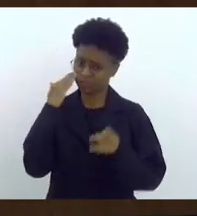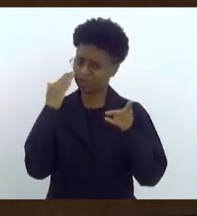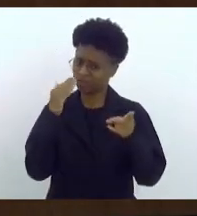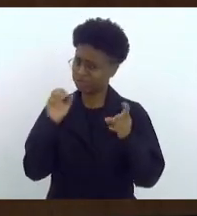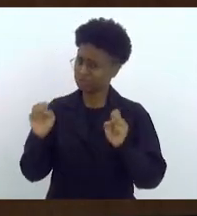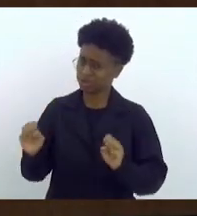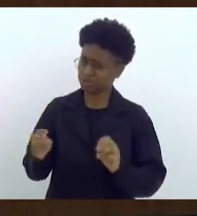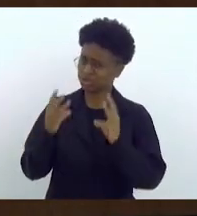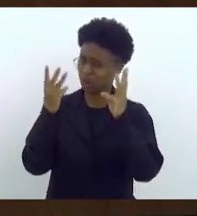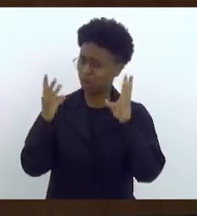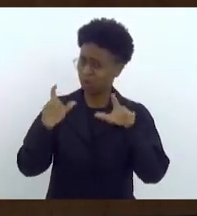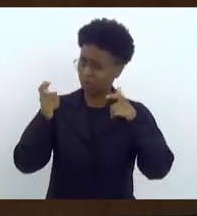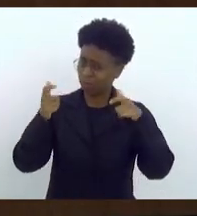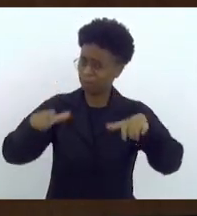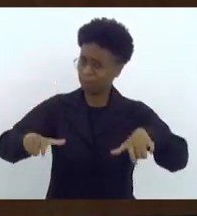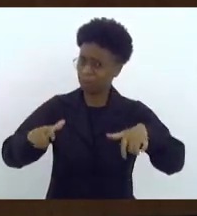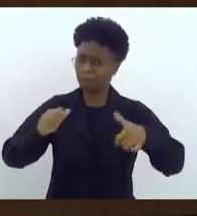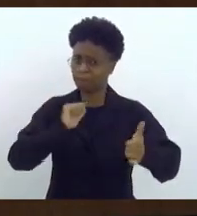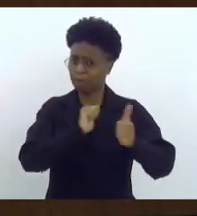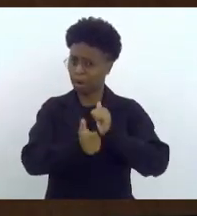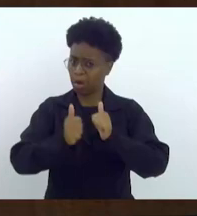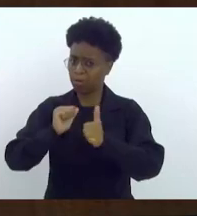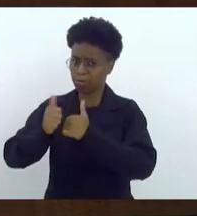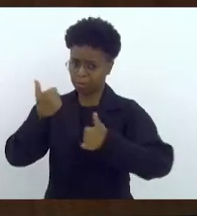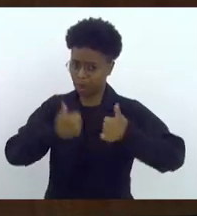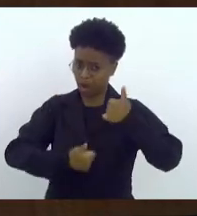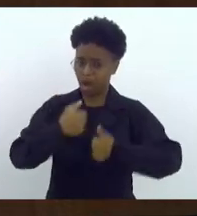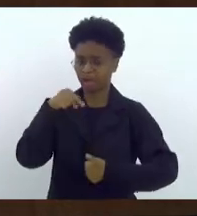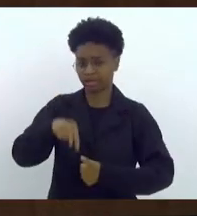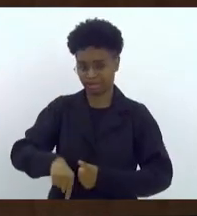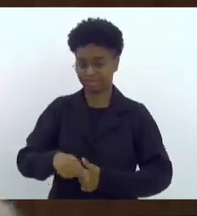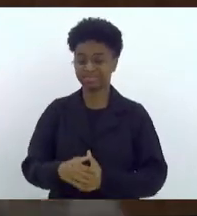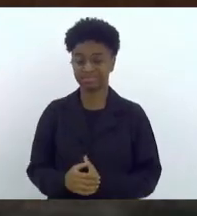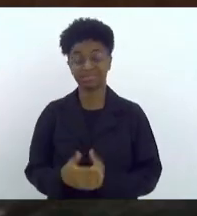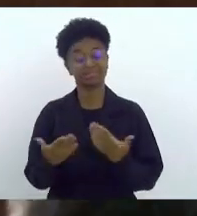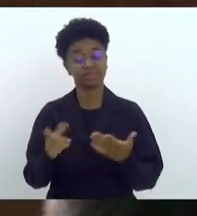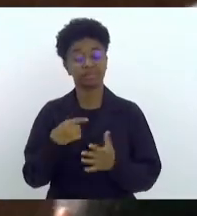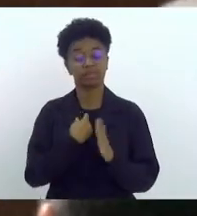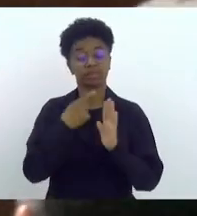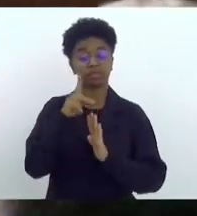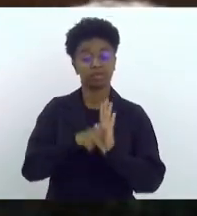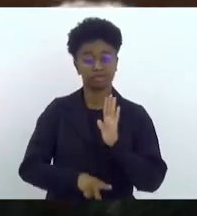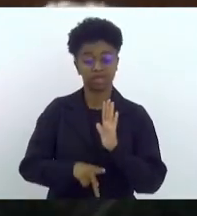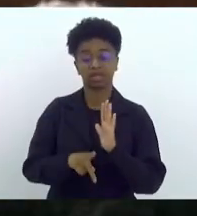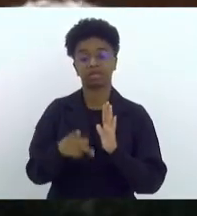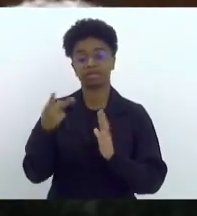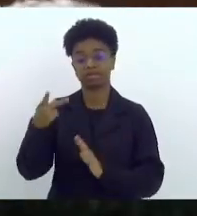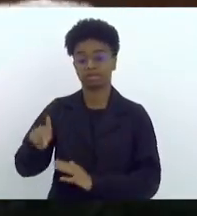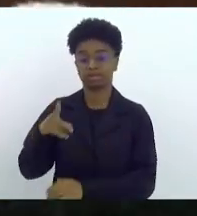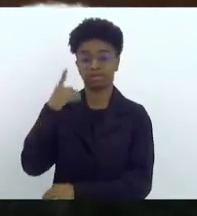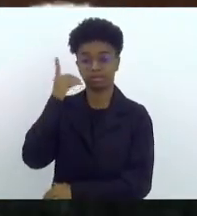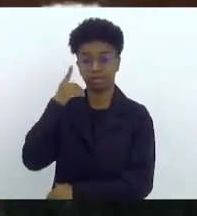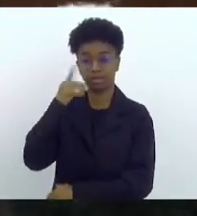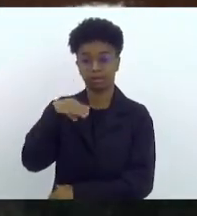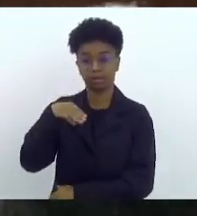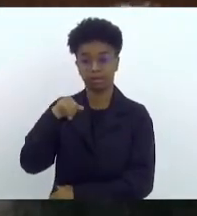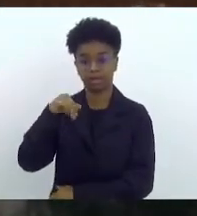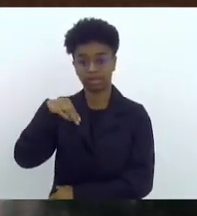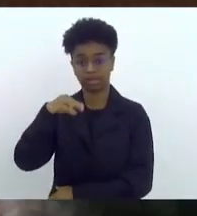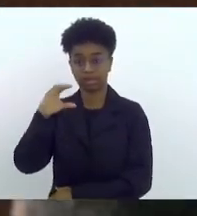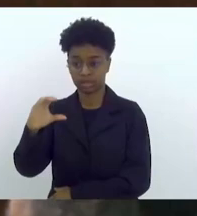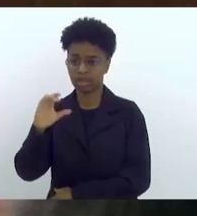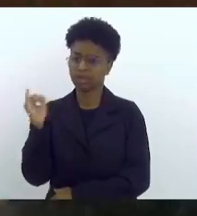no time da Lerje como lateral direito. O nosso projeto do deputado Carlos Mink é meritório, é de grande